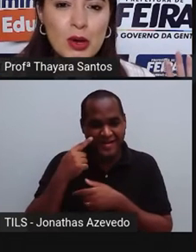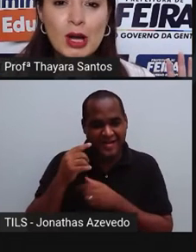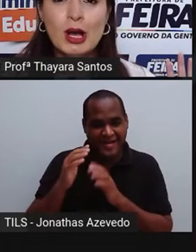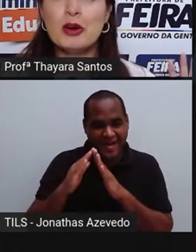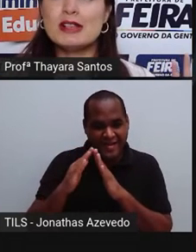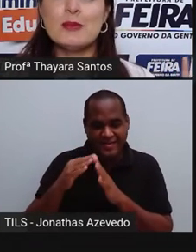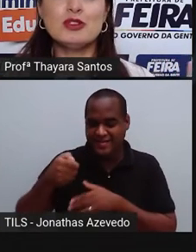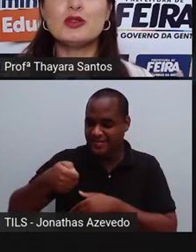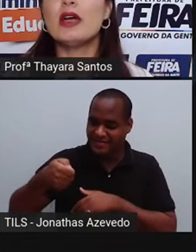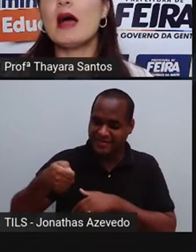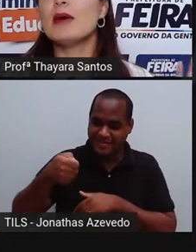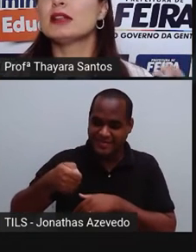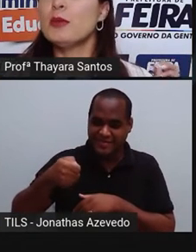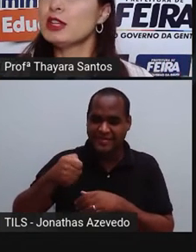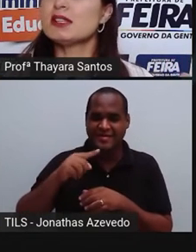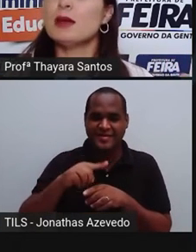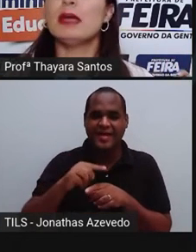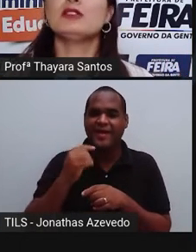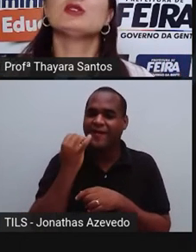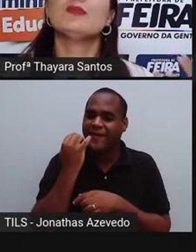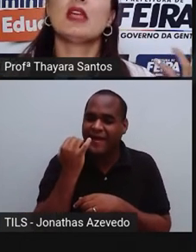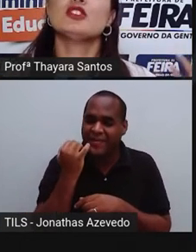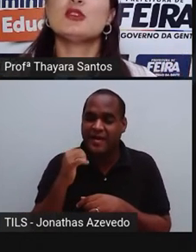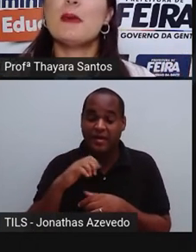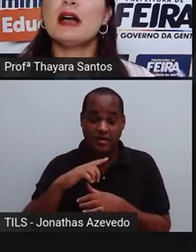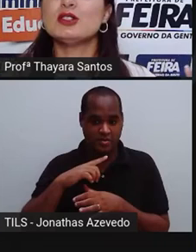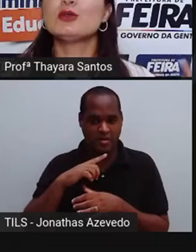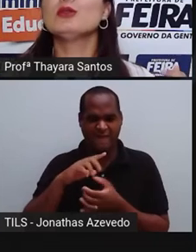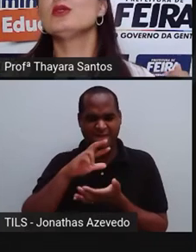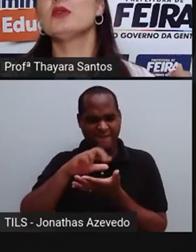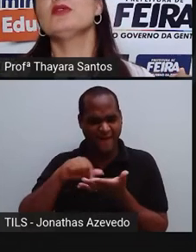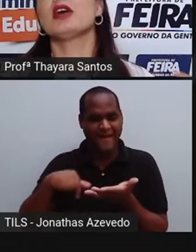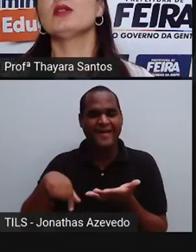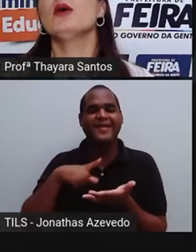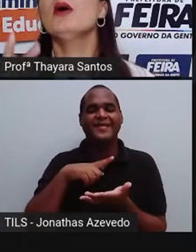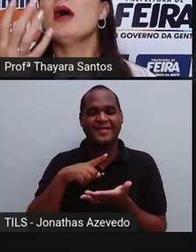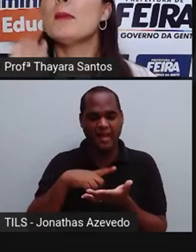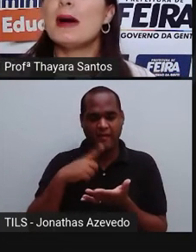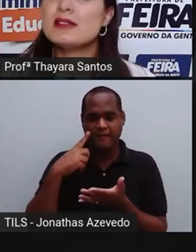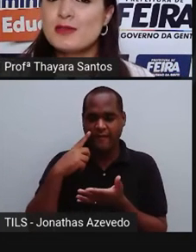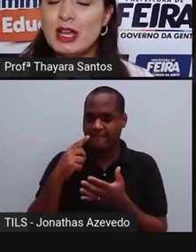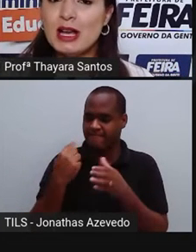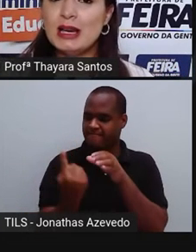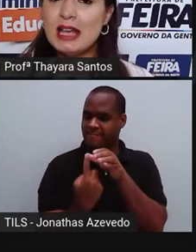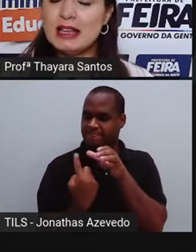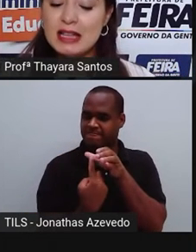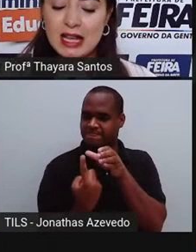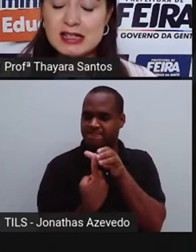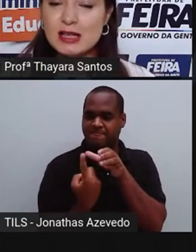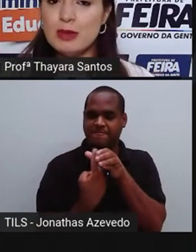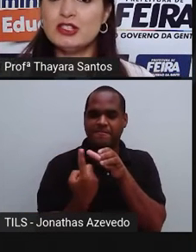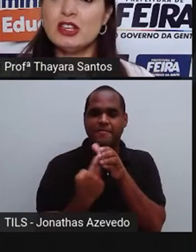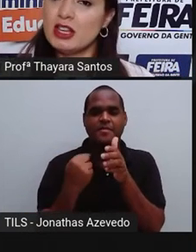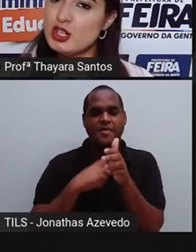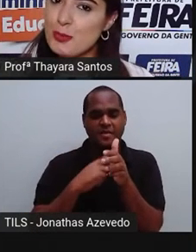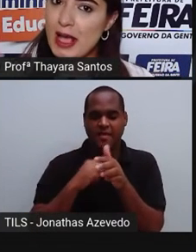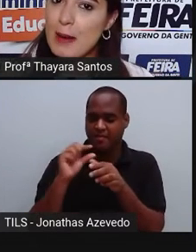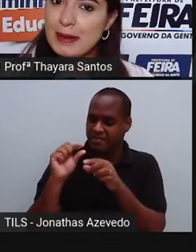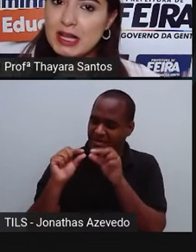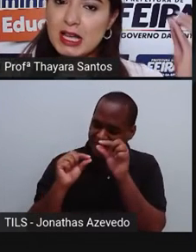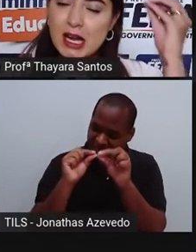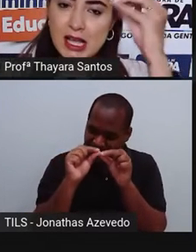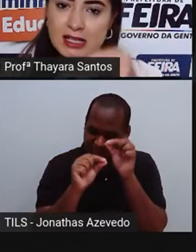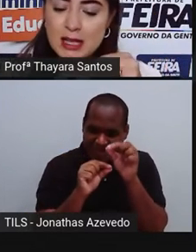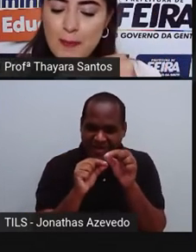aquele suco, por exemplo, de goiaba, que tem muita semente. A gente bate tudo no turificador, mas fica ali ainda aquela sementinha. A gente